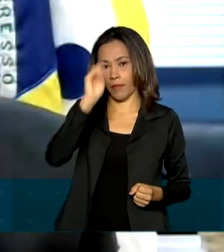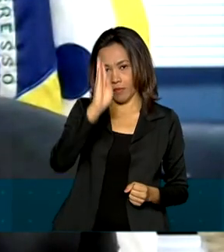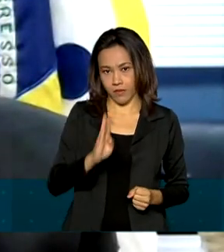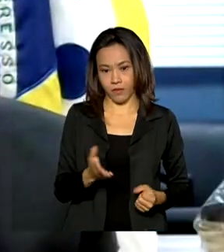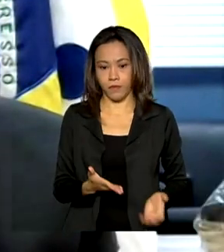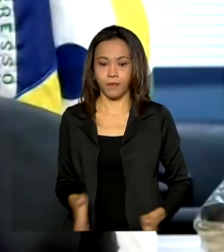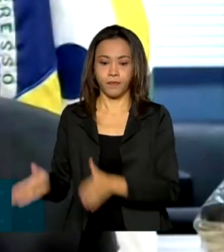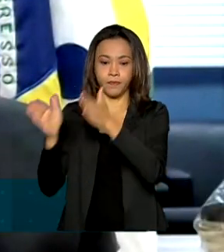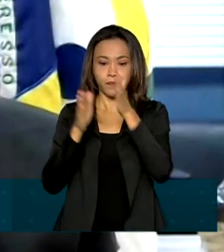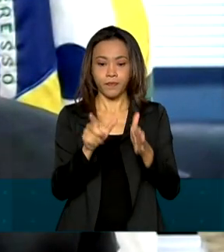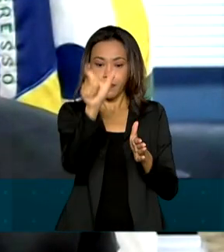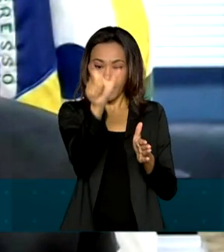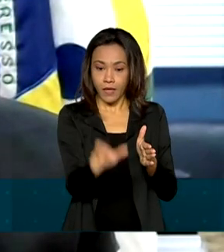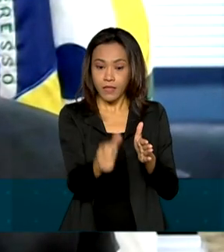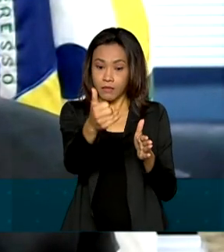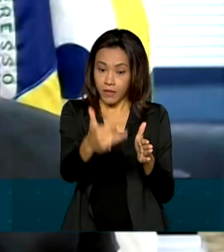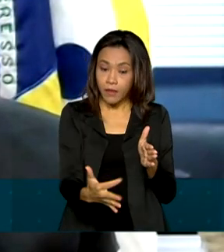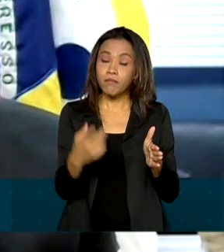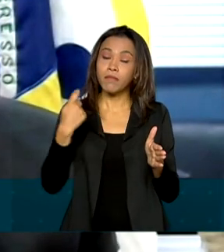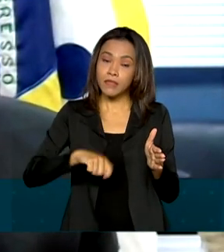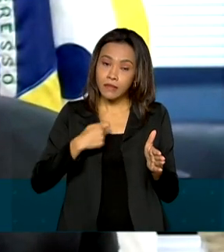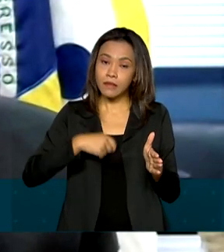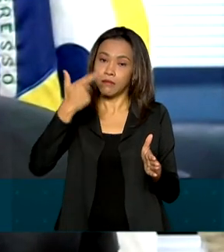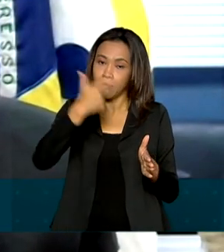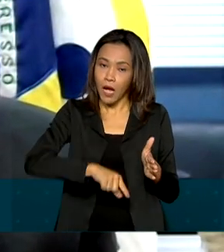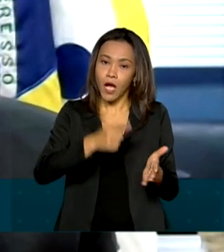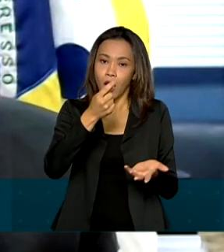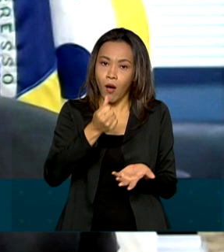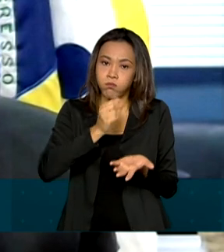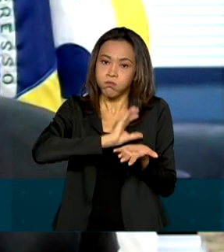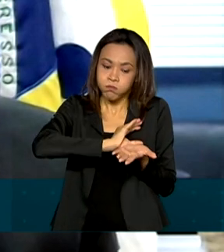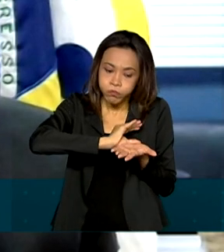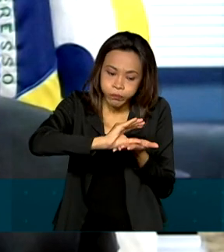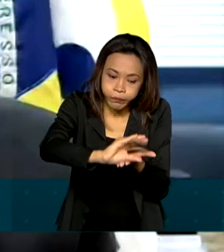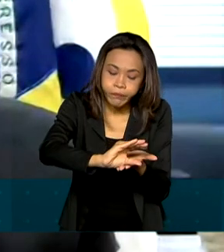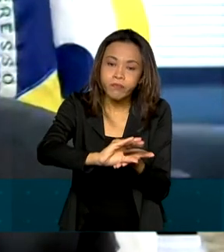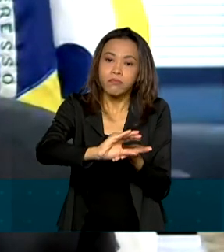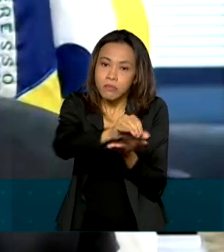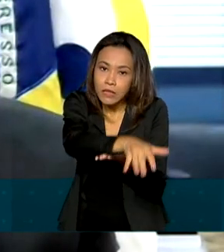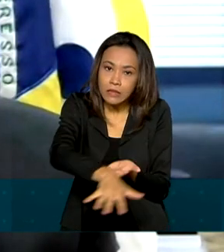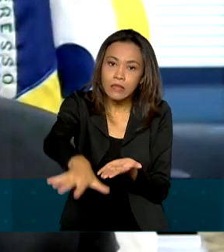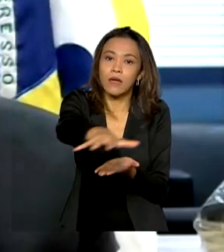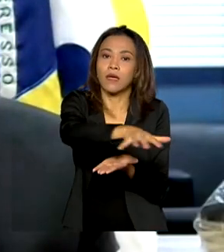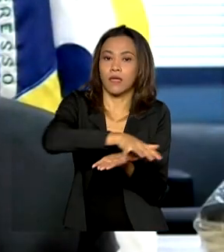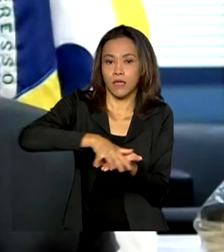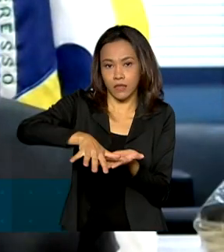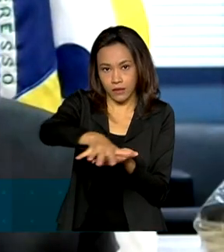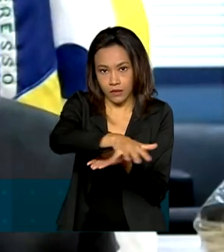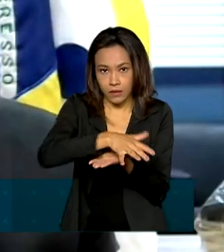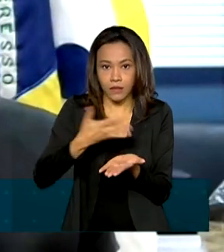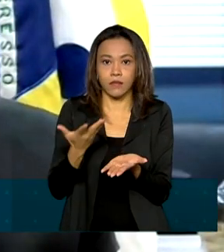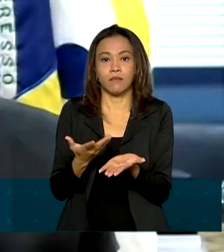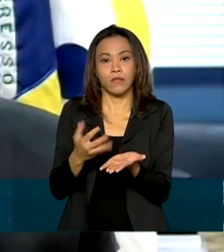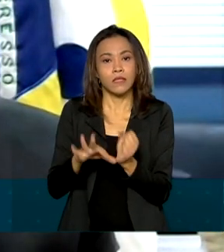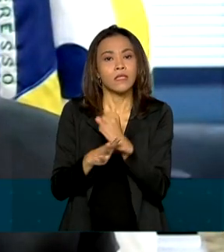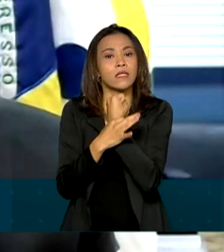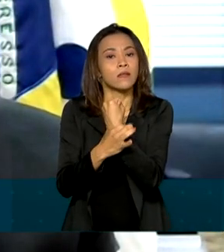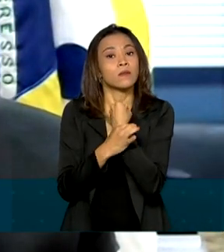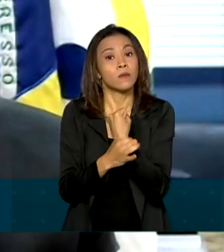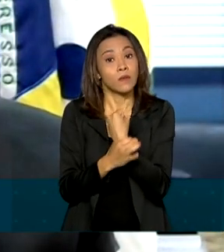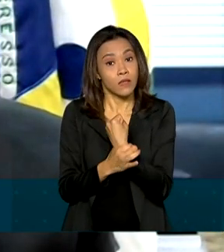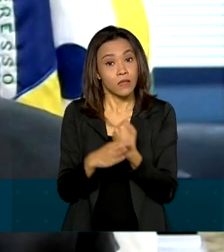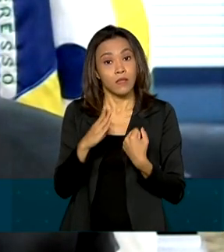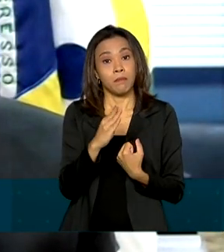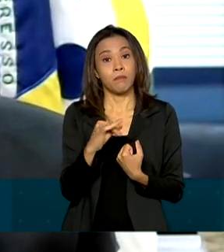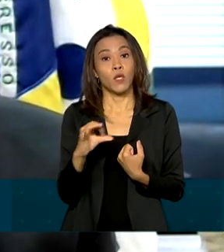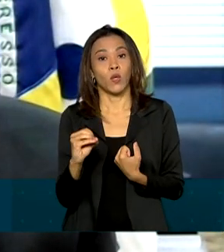investimentos serão necessários. Há que se fazer determinadas elevações de nível de segurança biológica